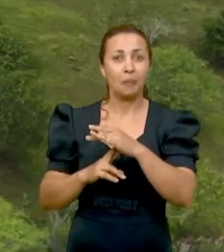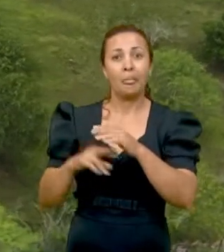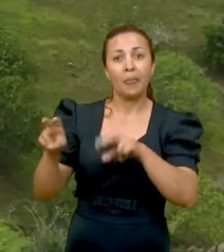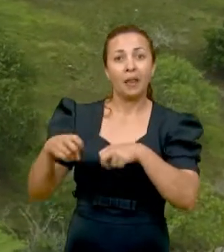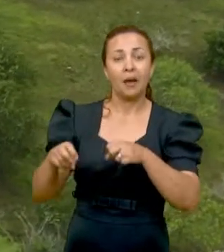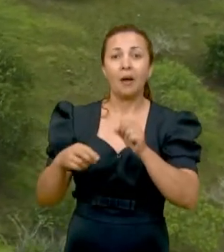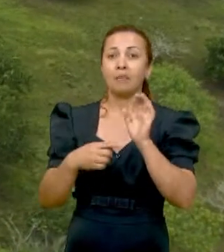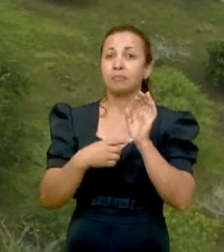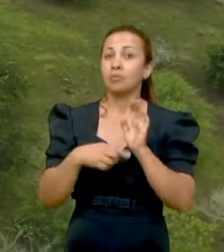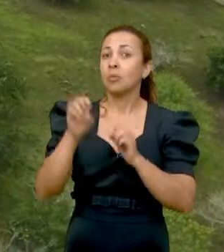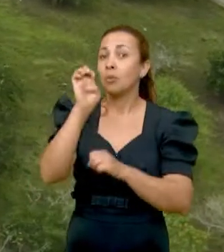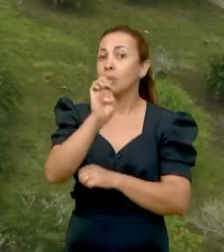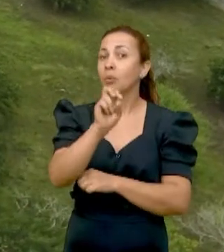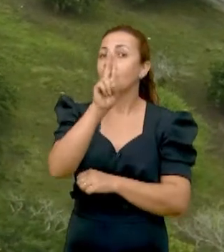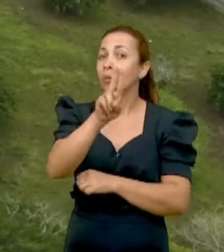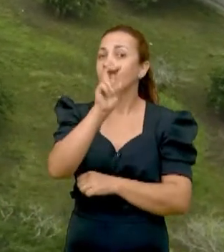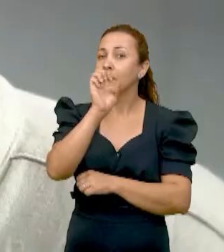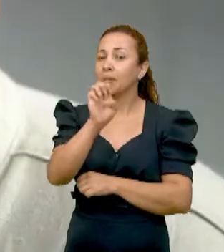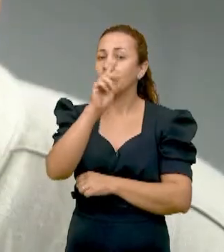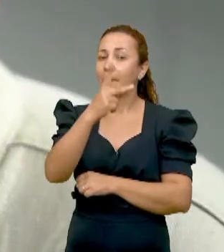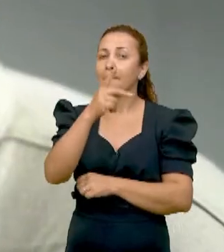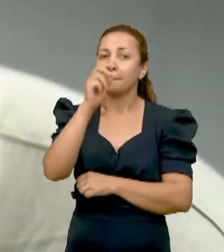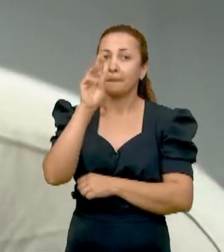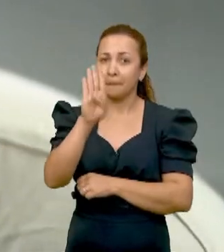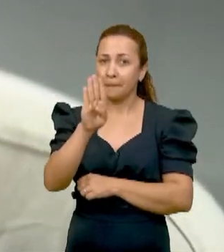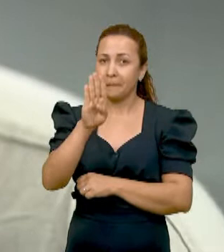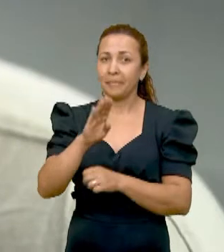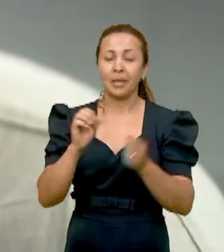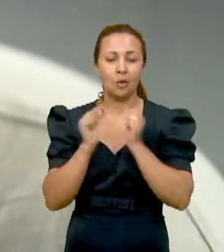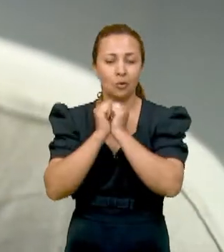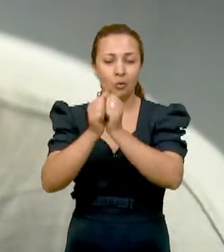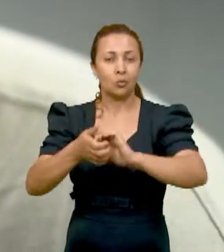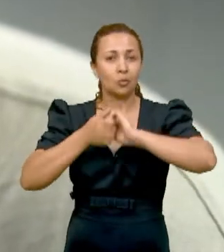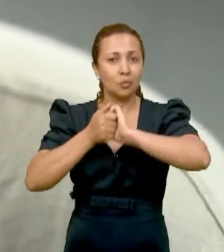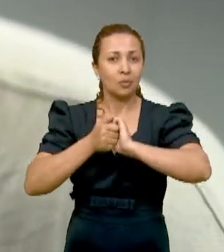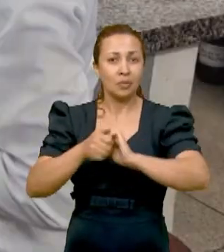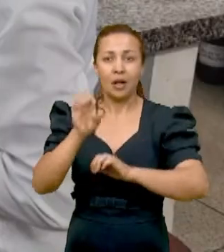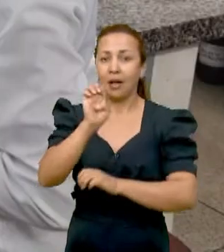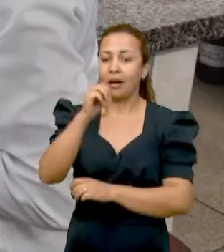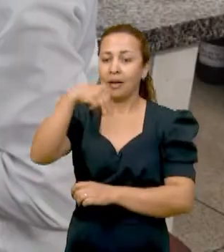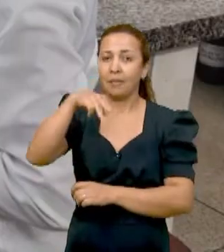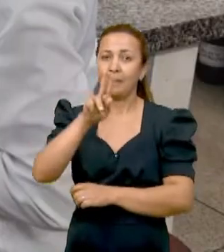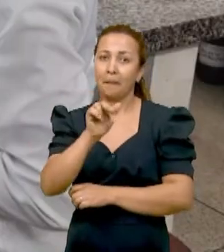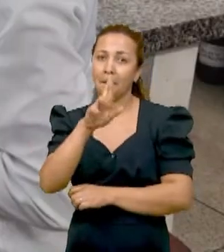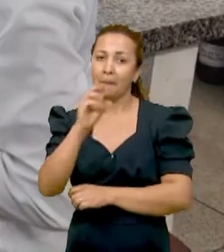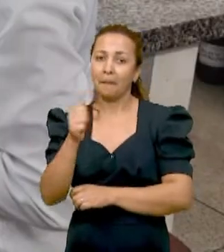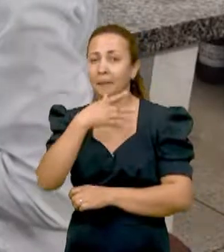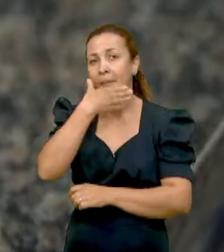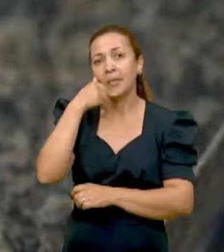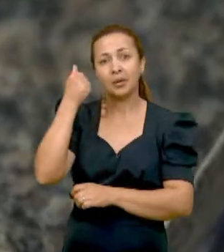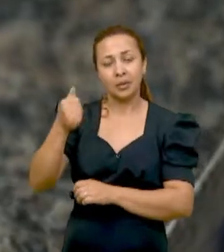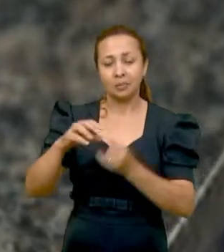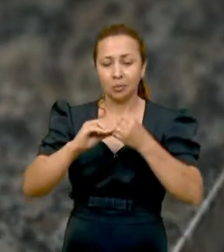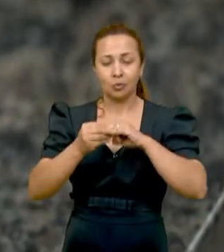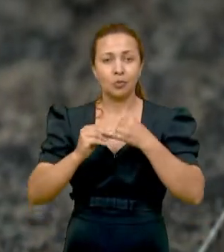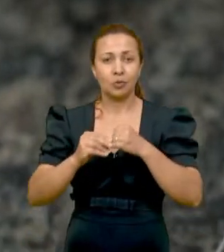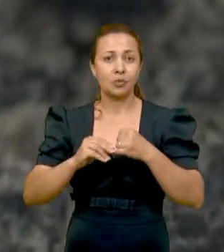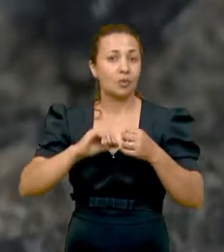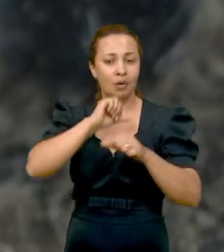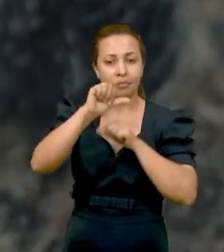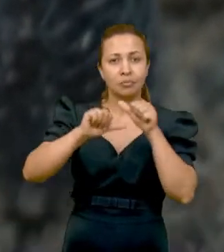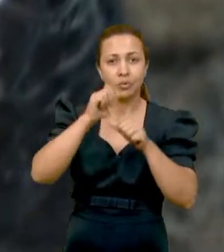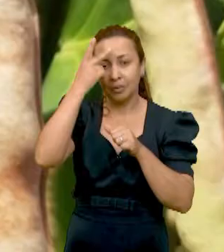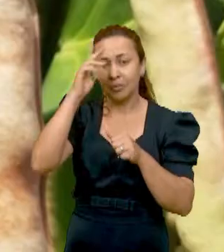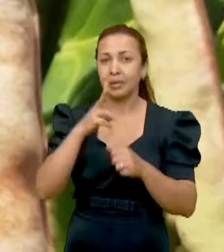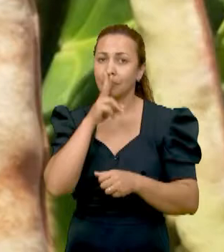Campus 1 da UEPB, em Campina Grande. O estudo é em parceria com unidades da Embrapa para o melhoramento de um tipo de feijão que